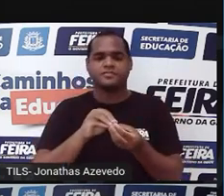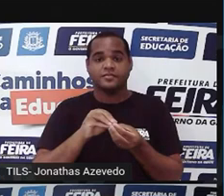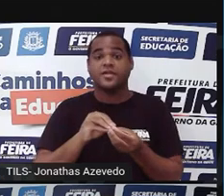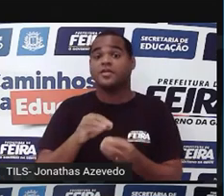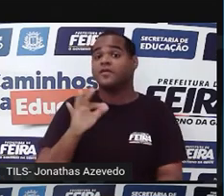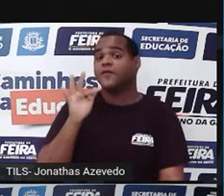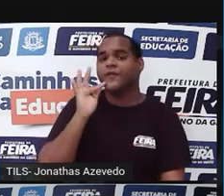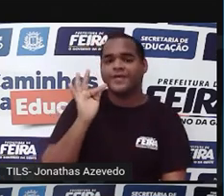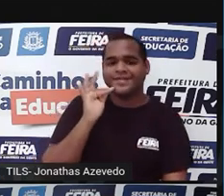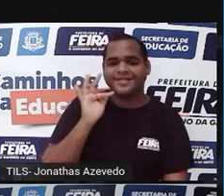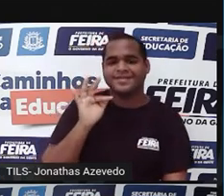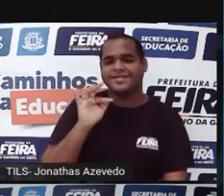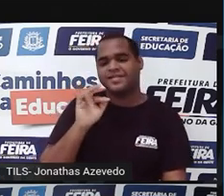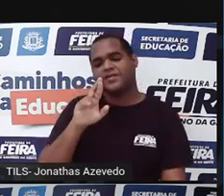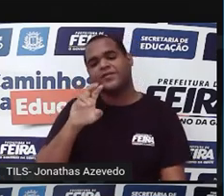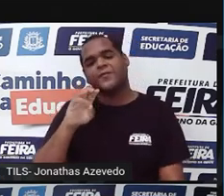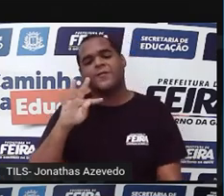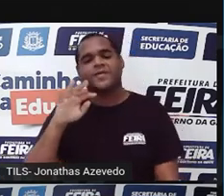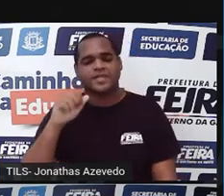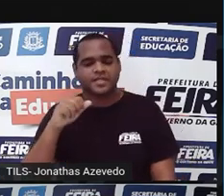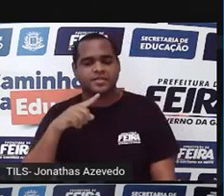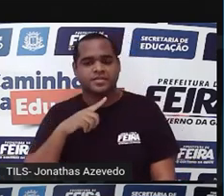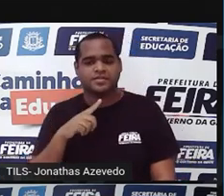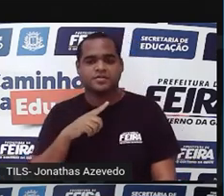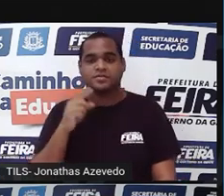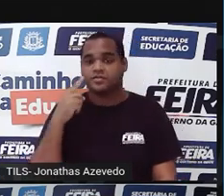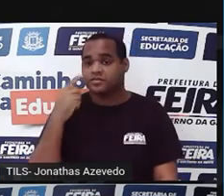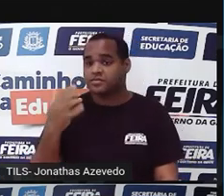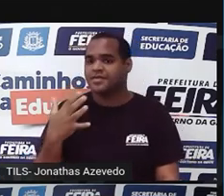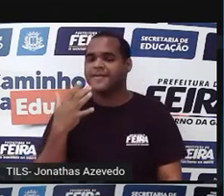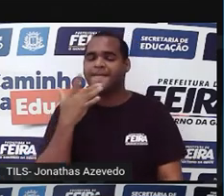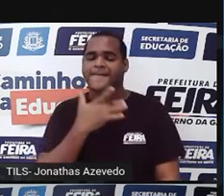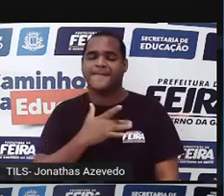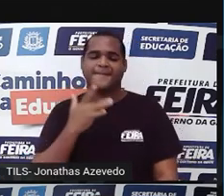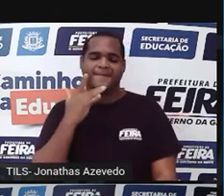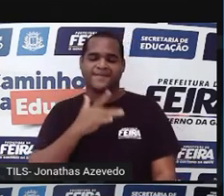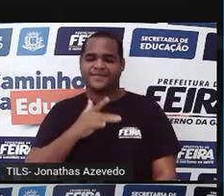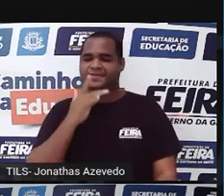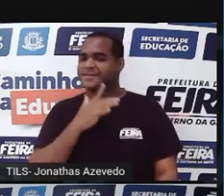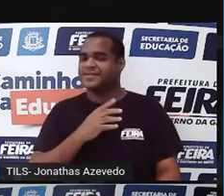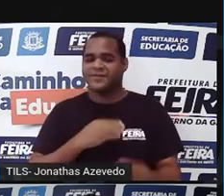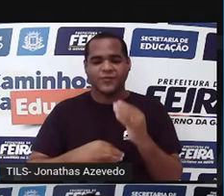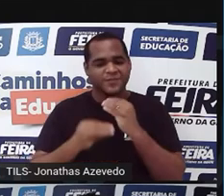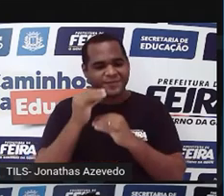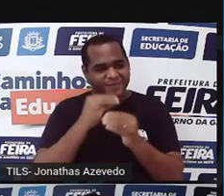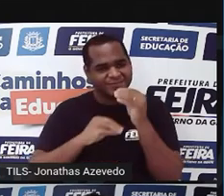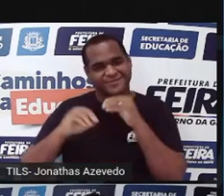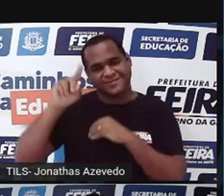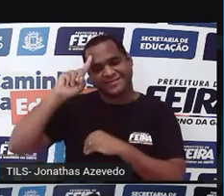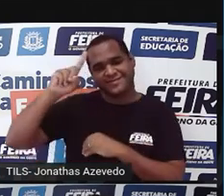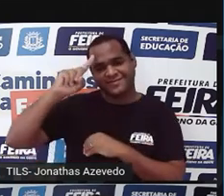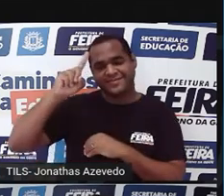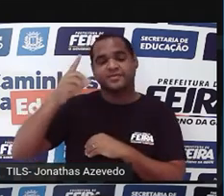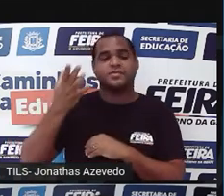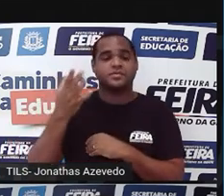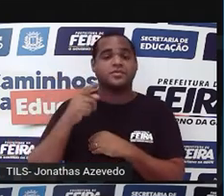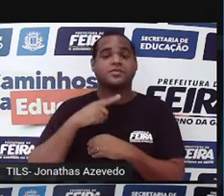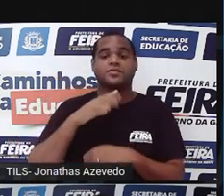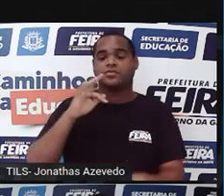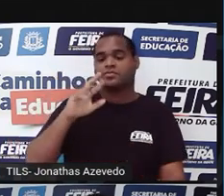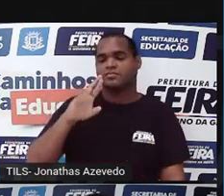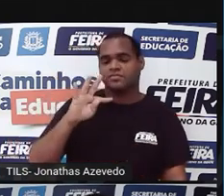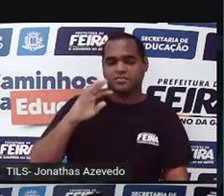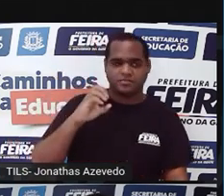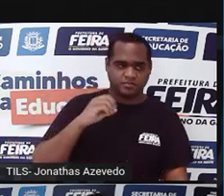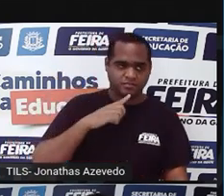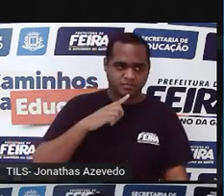Fruta. A gente costuma chamar aquelas frutas que são suculentas, que a gente consome no nosso dia a dia. Fruto é